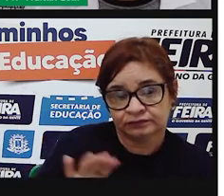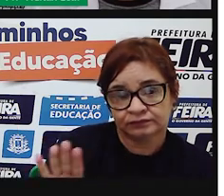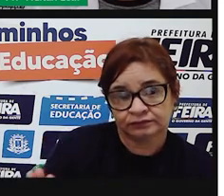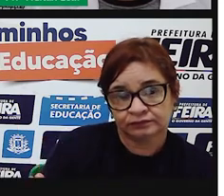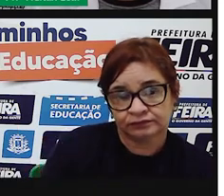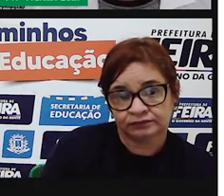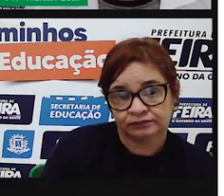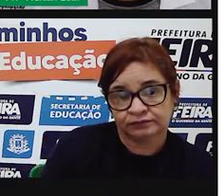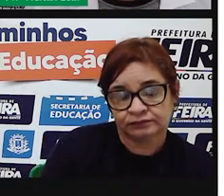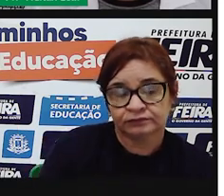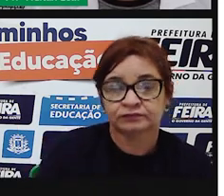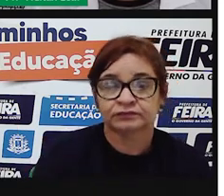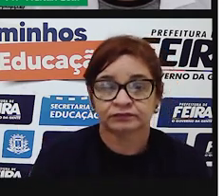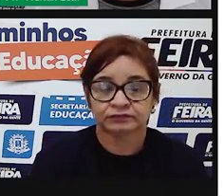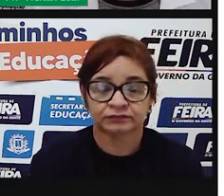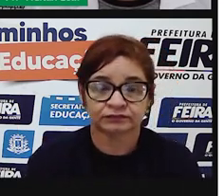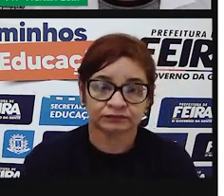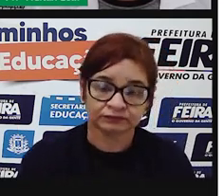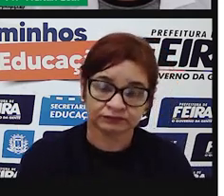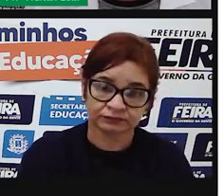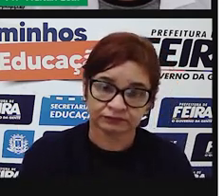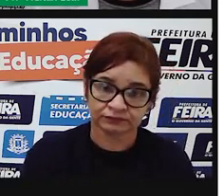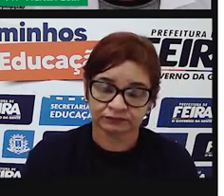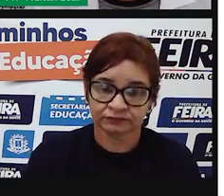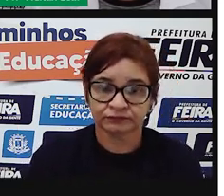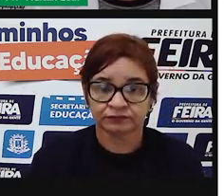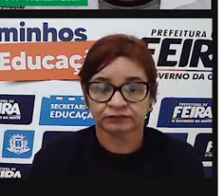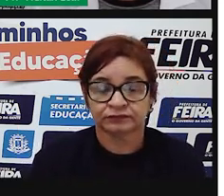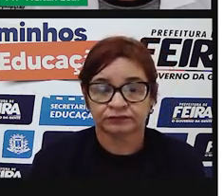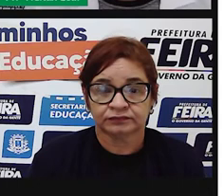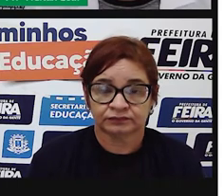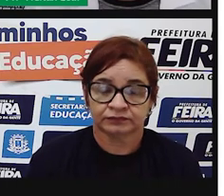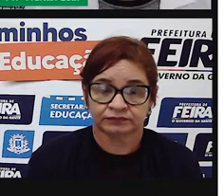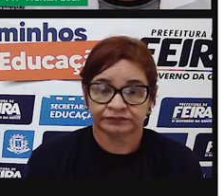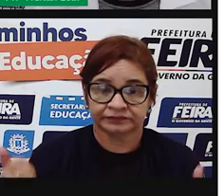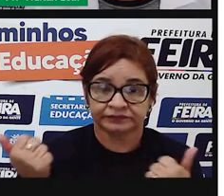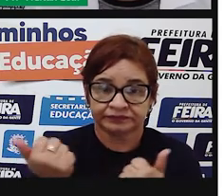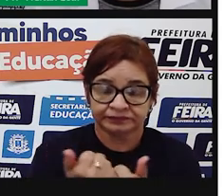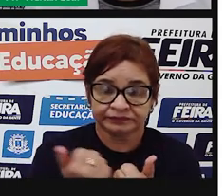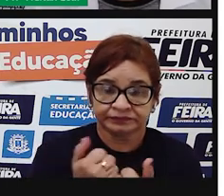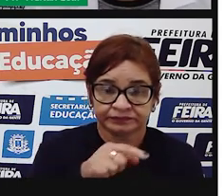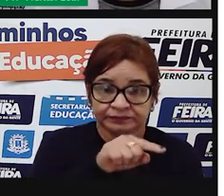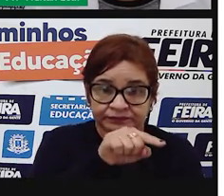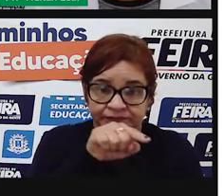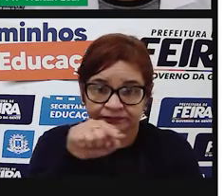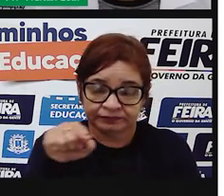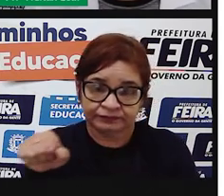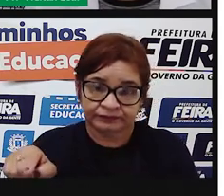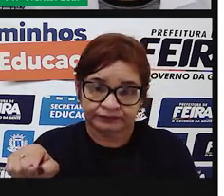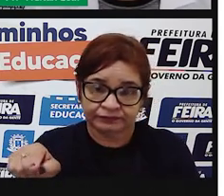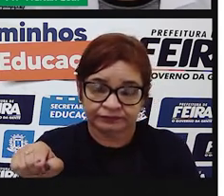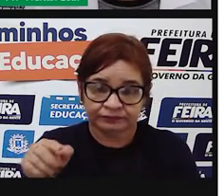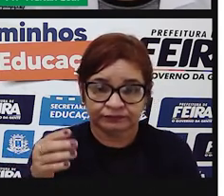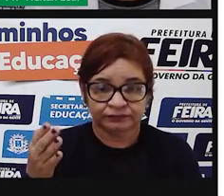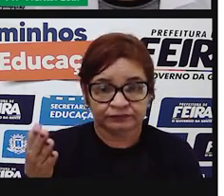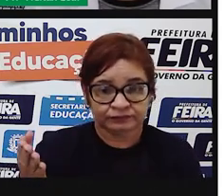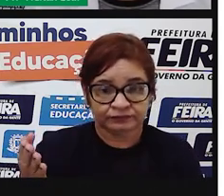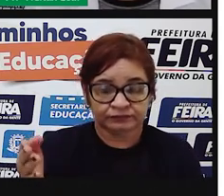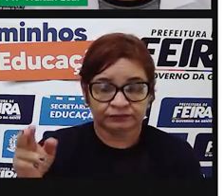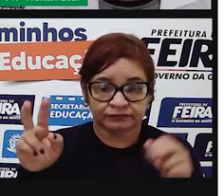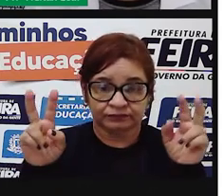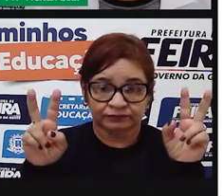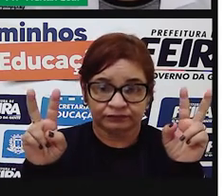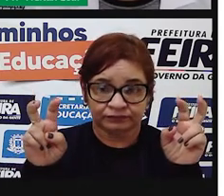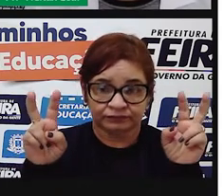Então, seria no diálogo ou no discurso direto. Então, para substituir o travessão, utiliza-se aí as